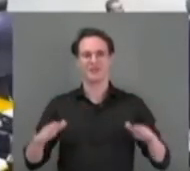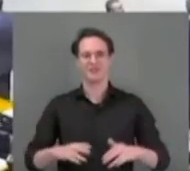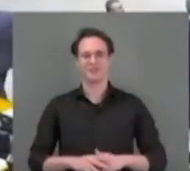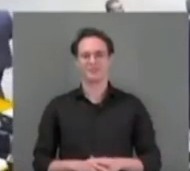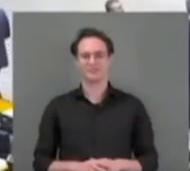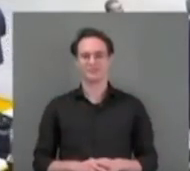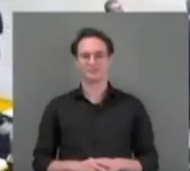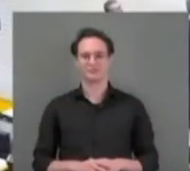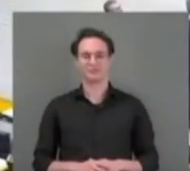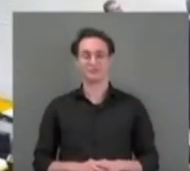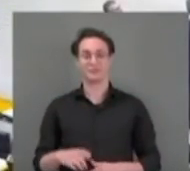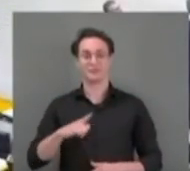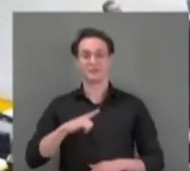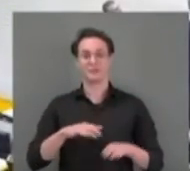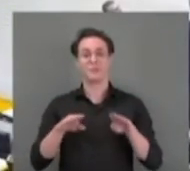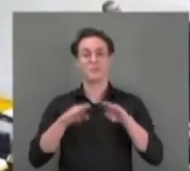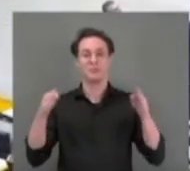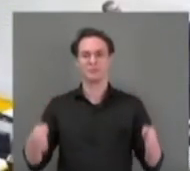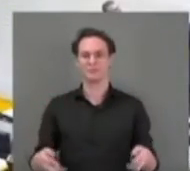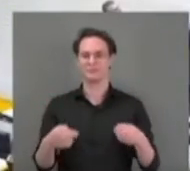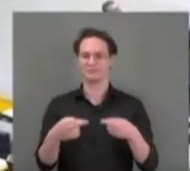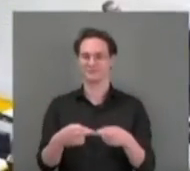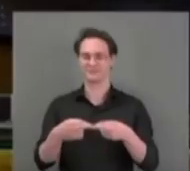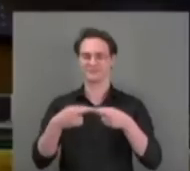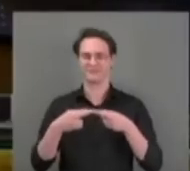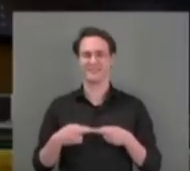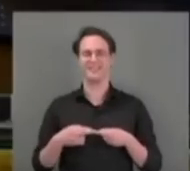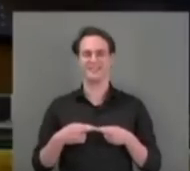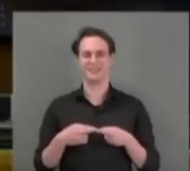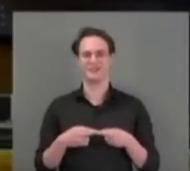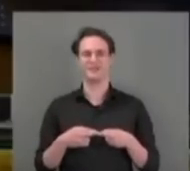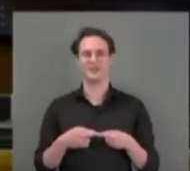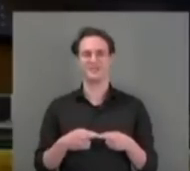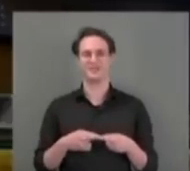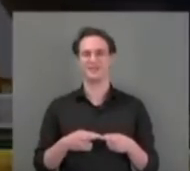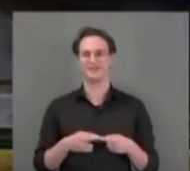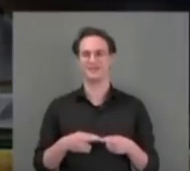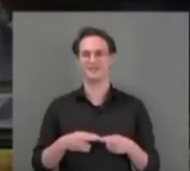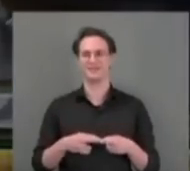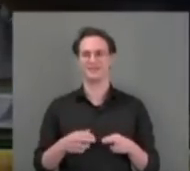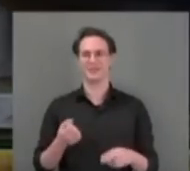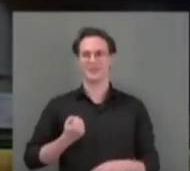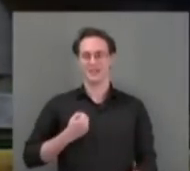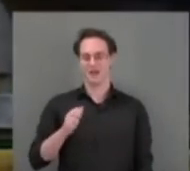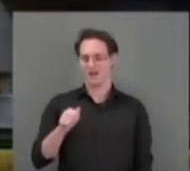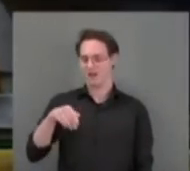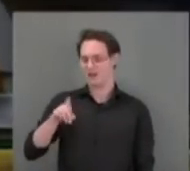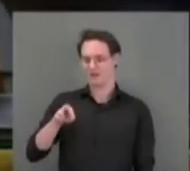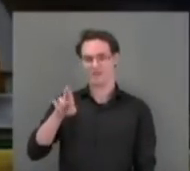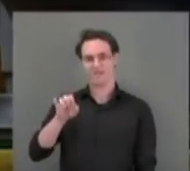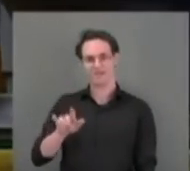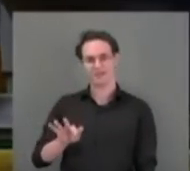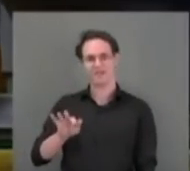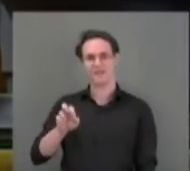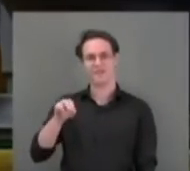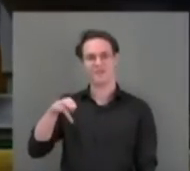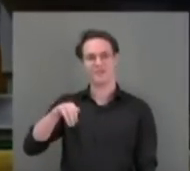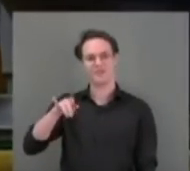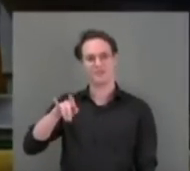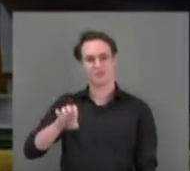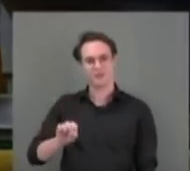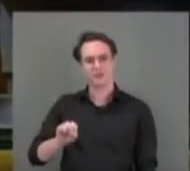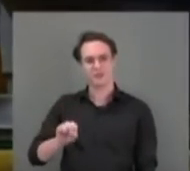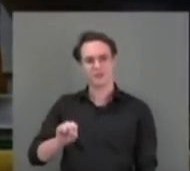Há sobre a mesa o requerimento de autoria do ilustre deputado André Fernandes e de outros parlamentares.